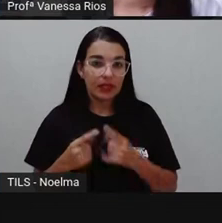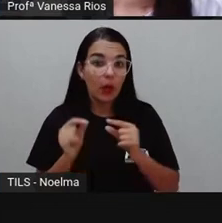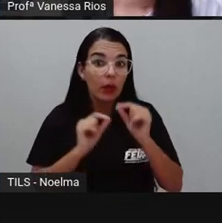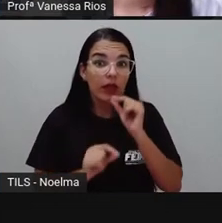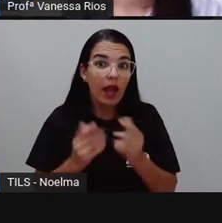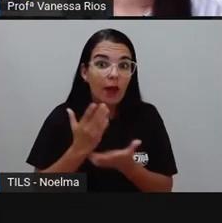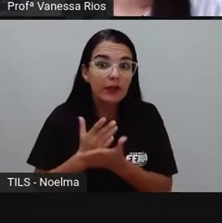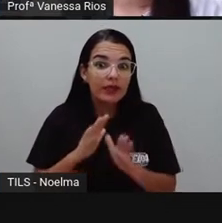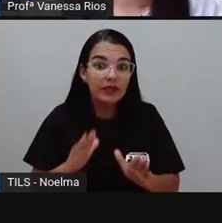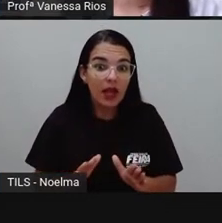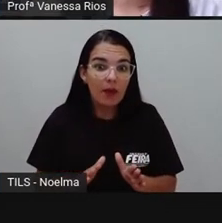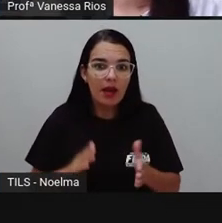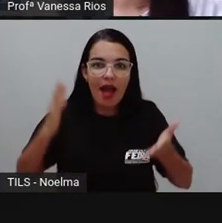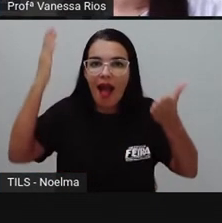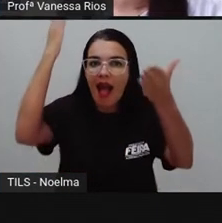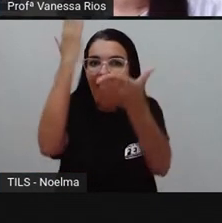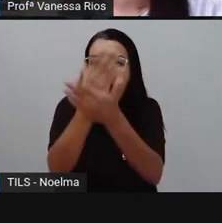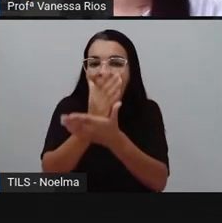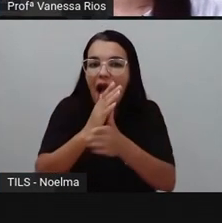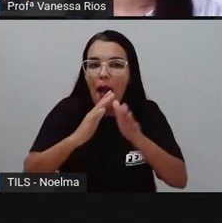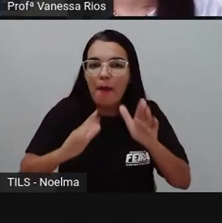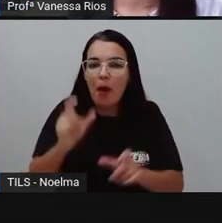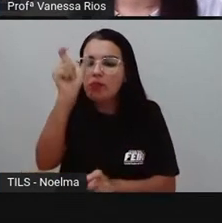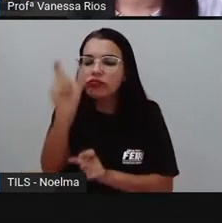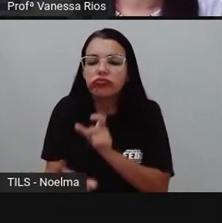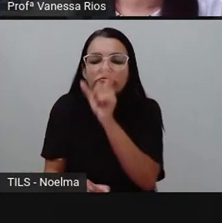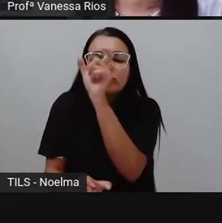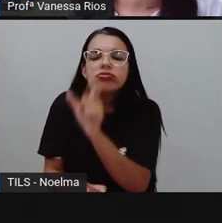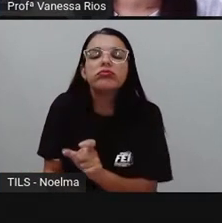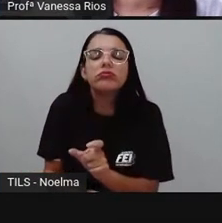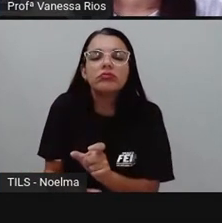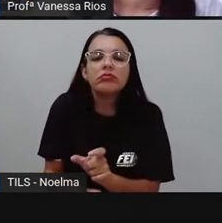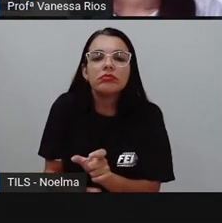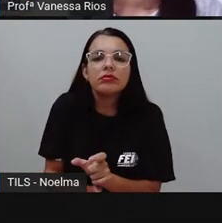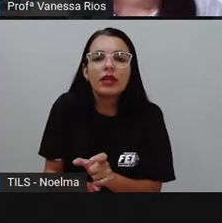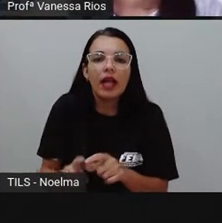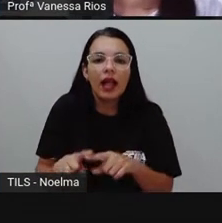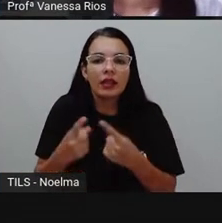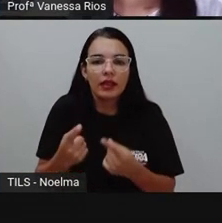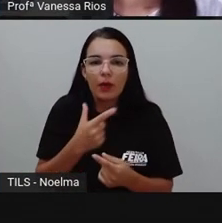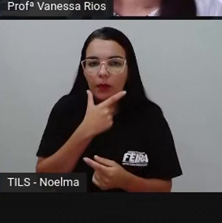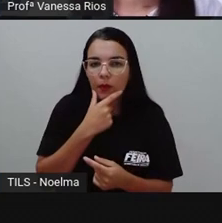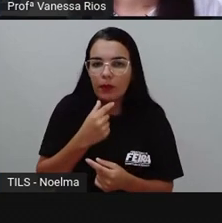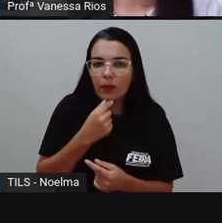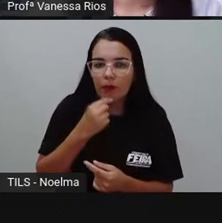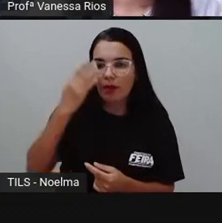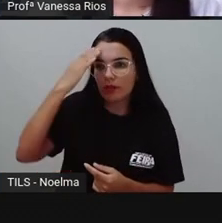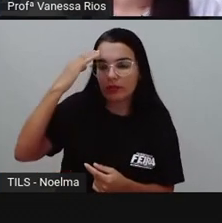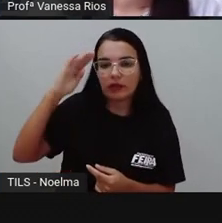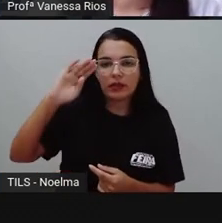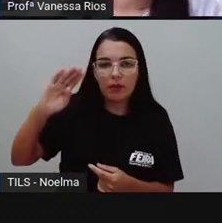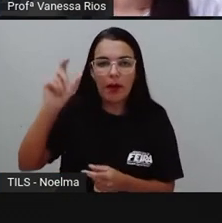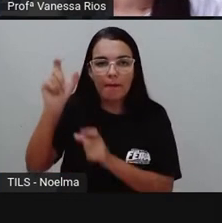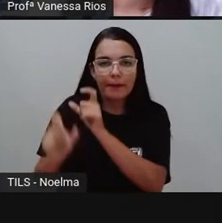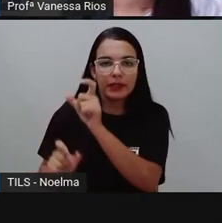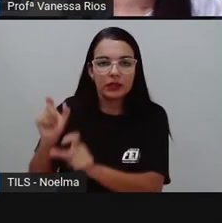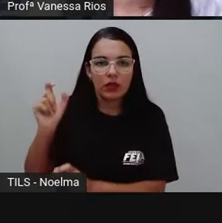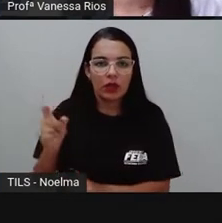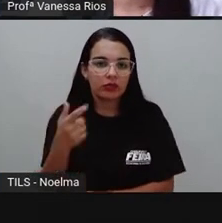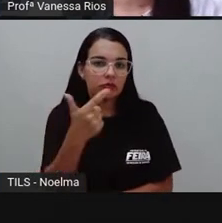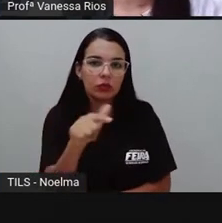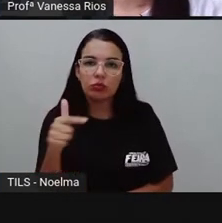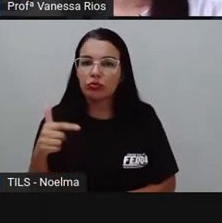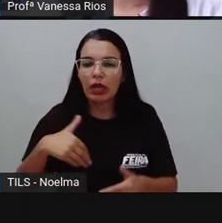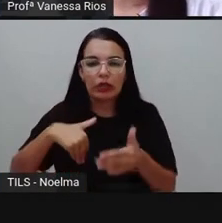a história dessa edição tem Kim como personagem principal. Ele não é um bom jogador de futebol e se